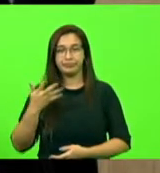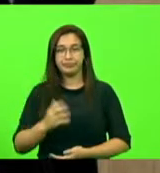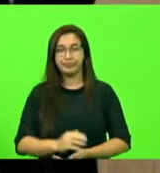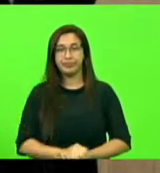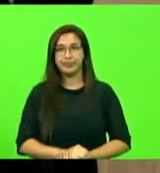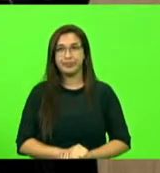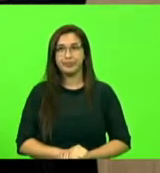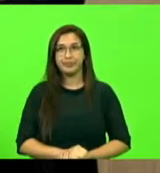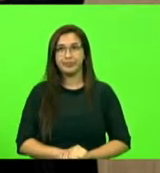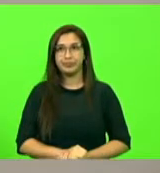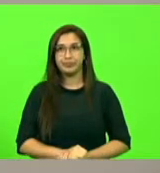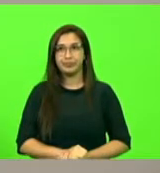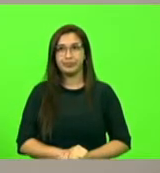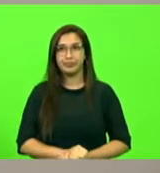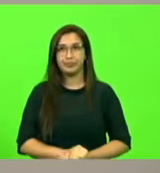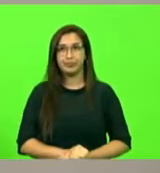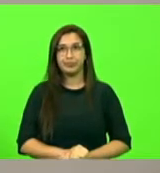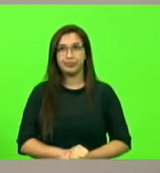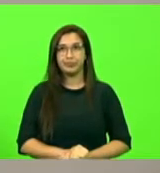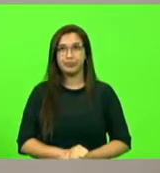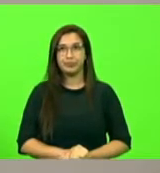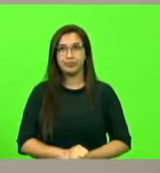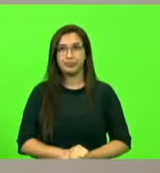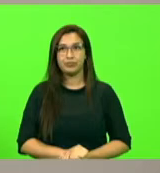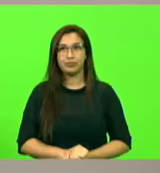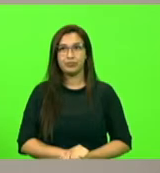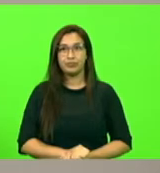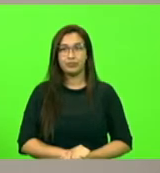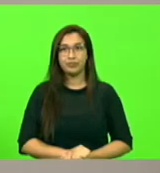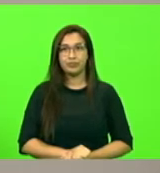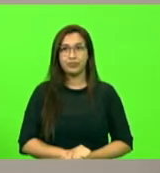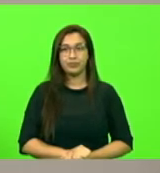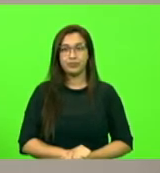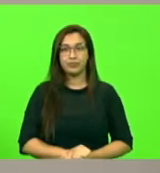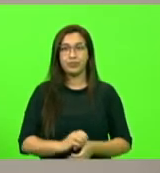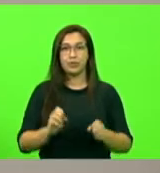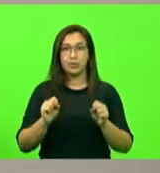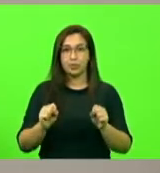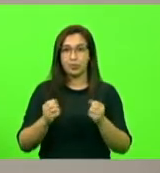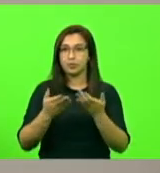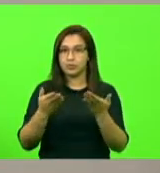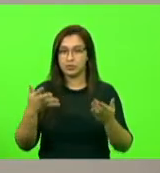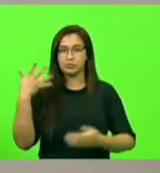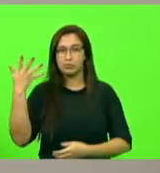A excelência tem a palavra enquanto me passam aqui a íntegra da